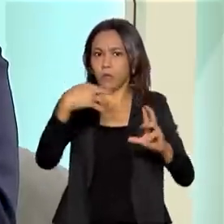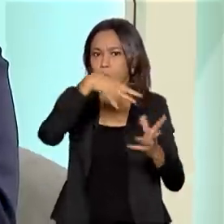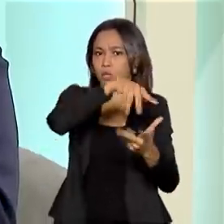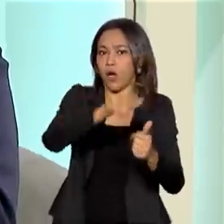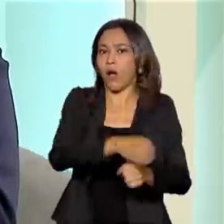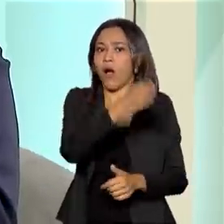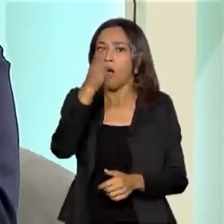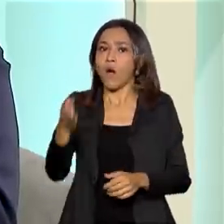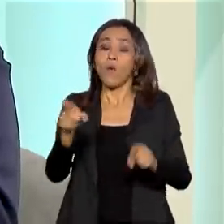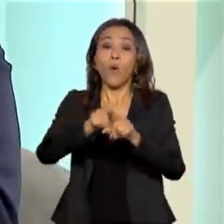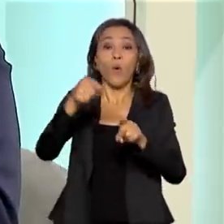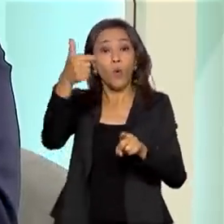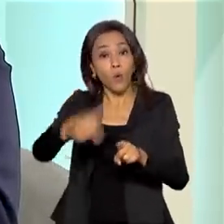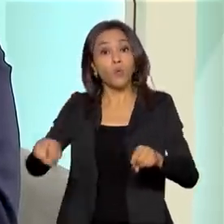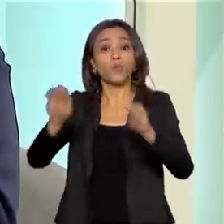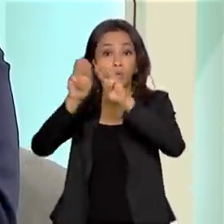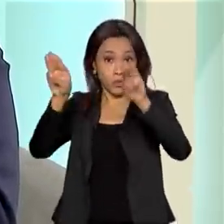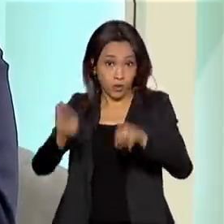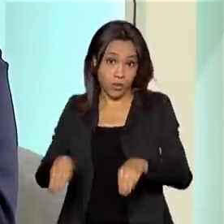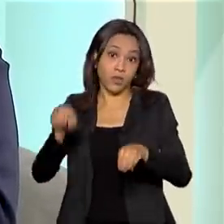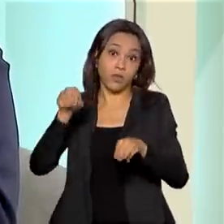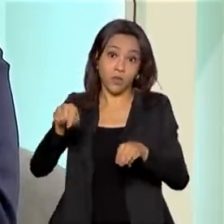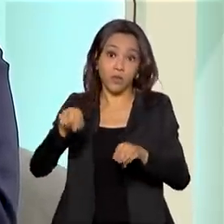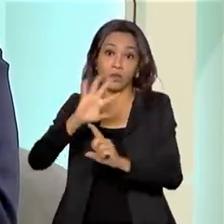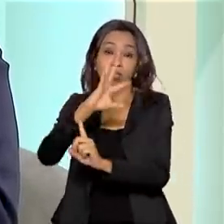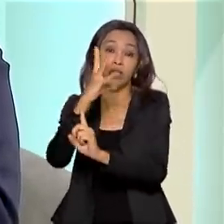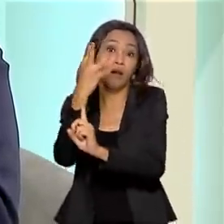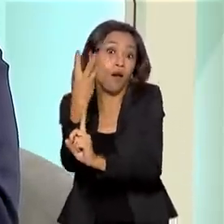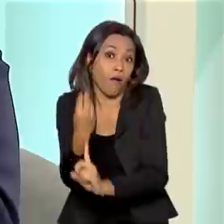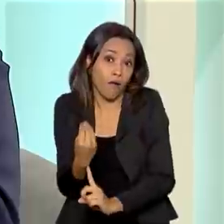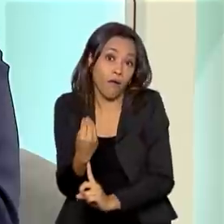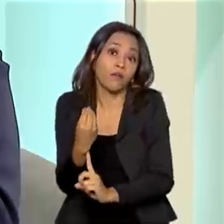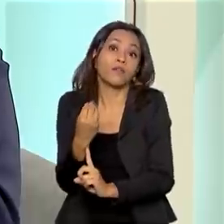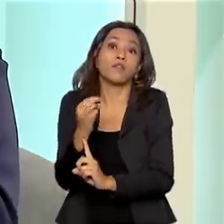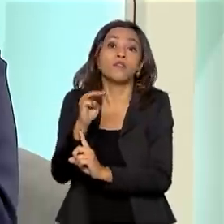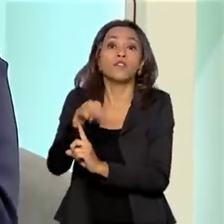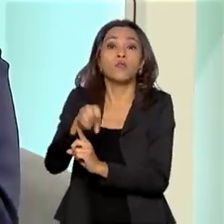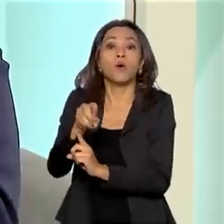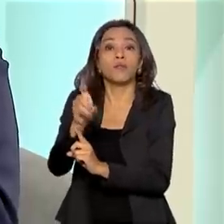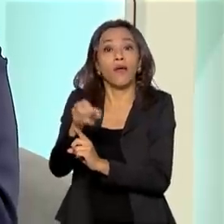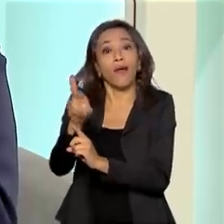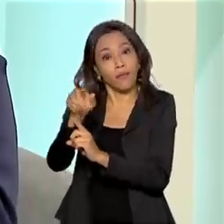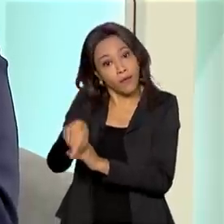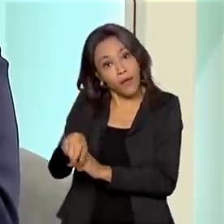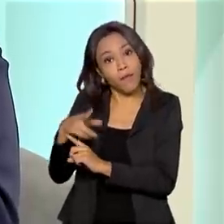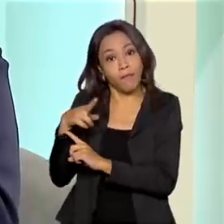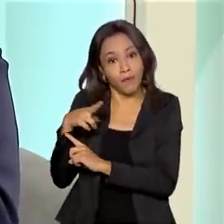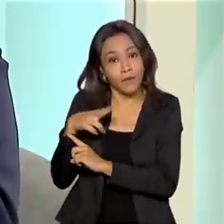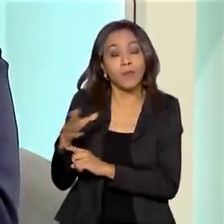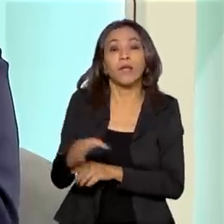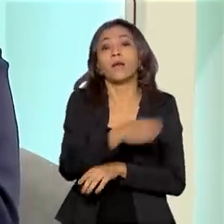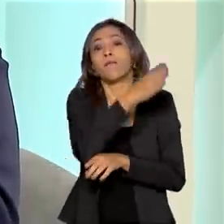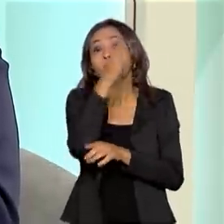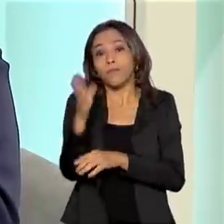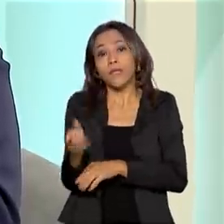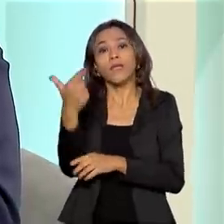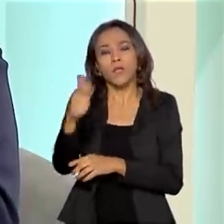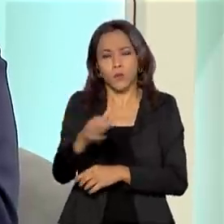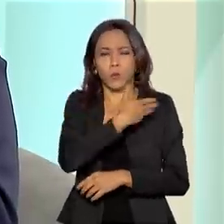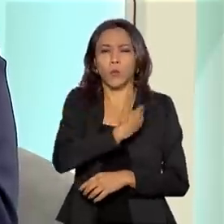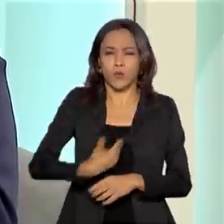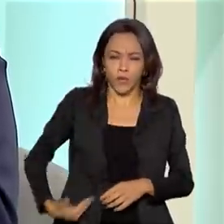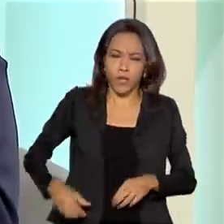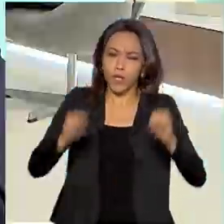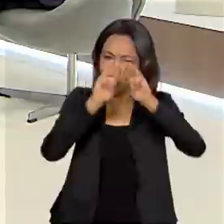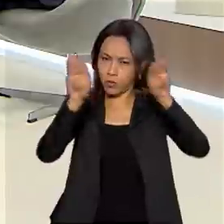Museu de Arte Moderna, tanto no Rio de Janeiro como em São Paulo, são museus referentes e museus privados. E dentro dos museus públicos, nós temos